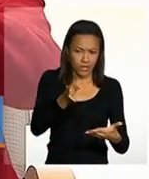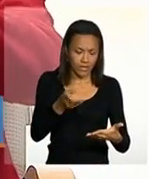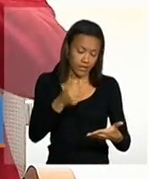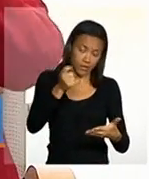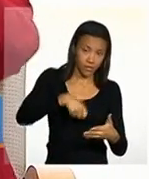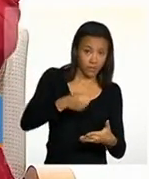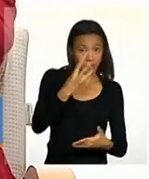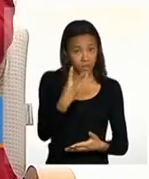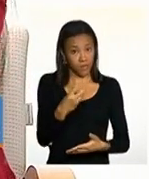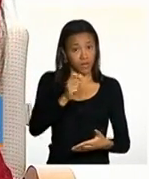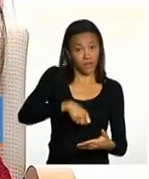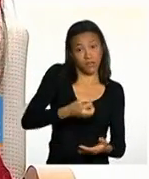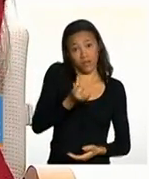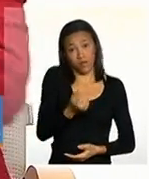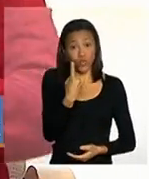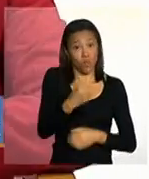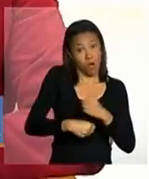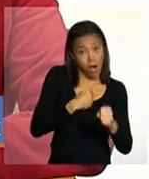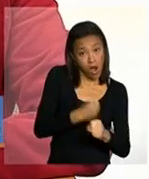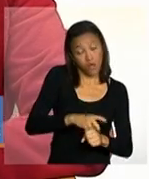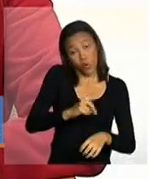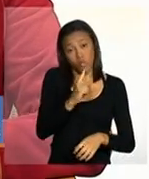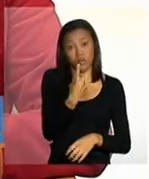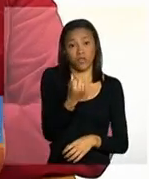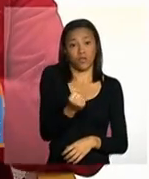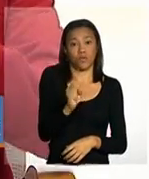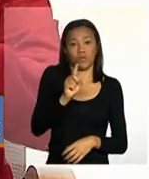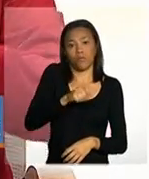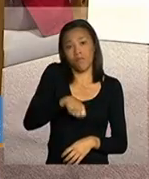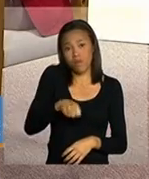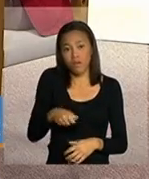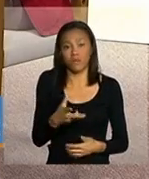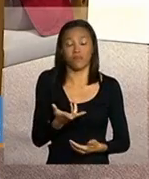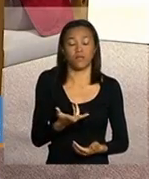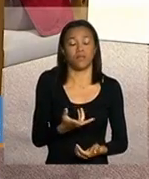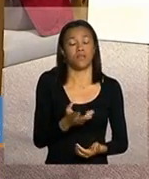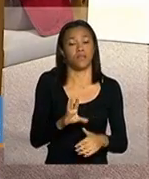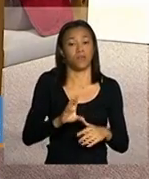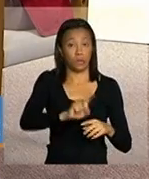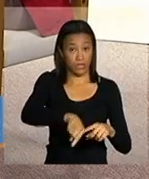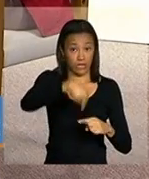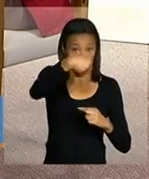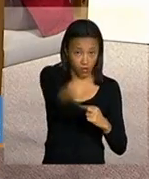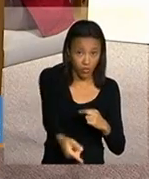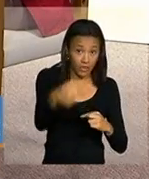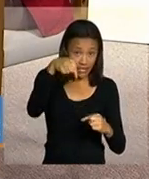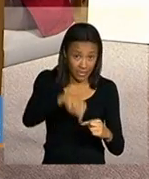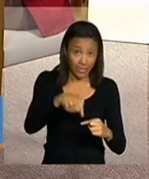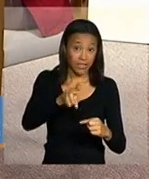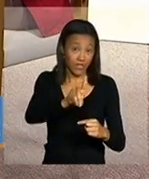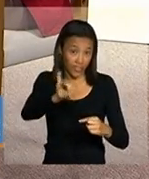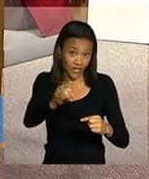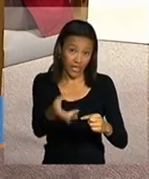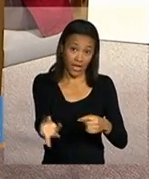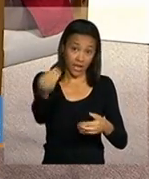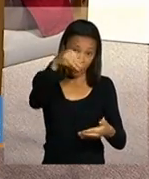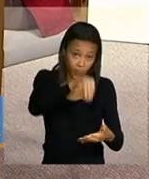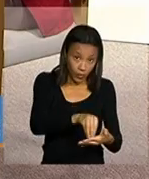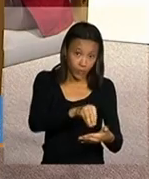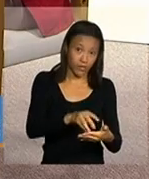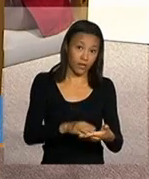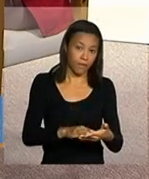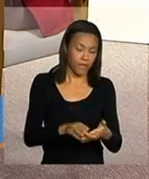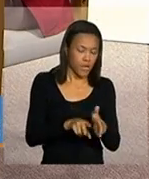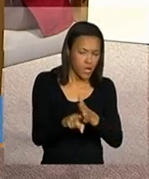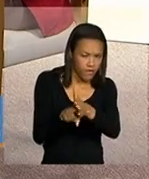meses 6 meses de 1 ano de 18 meses e aí a partir dessa data que essa família é incluída com o acompanhamento familiar